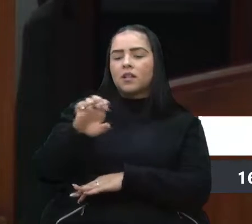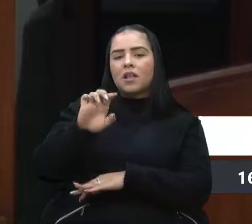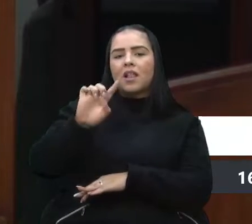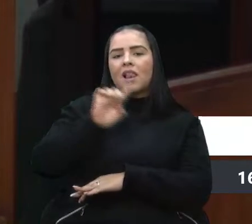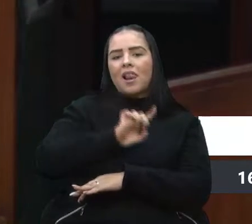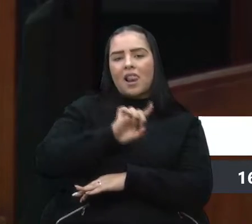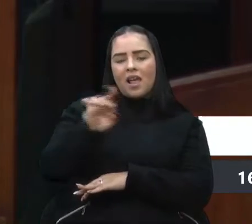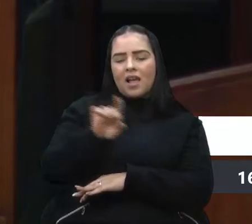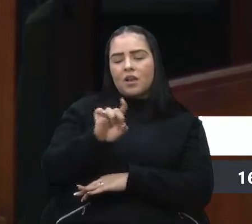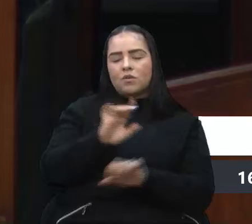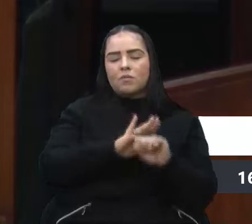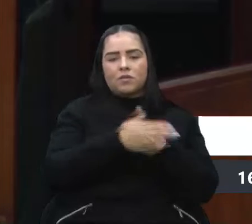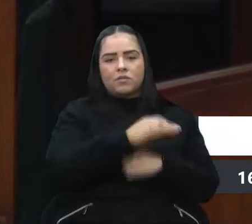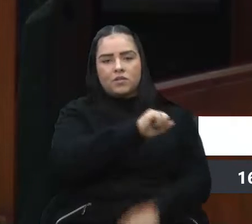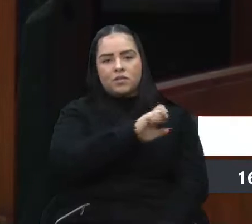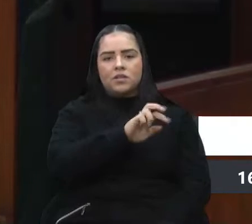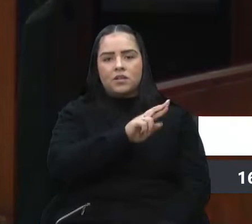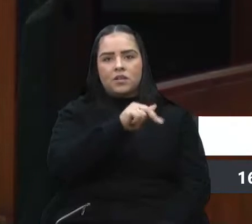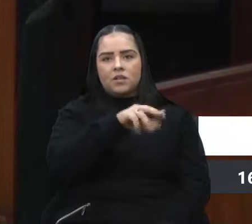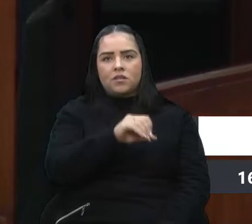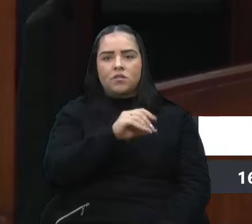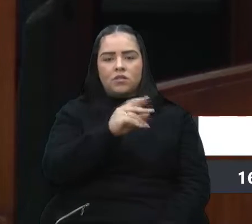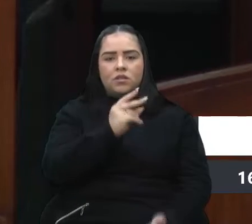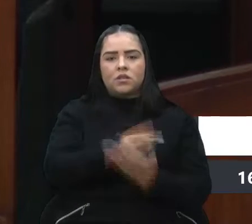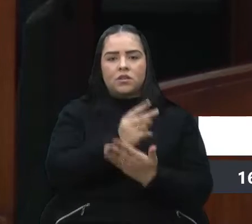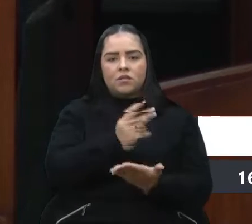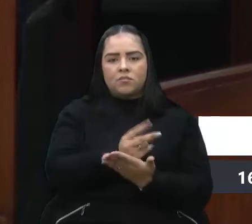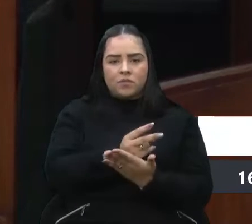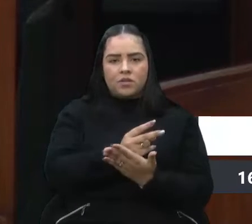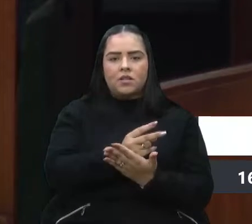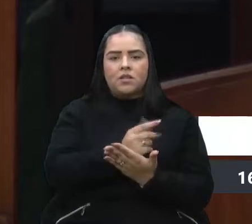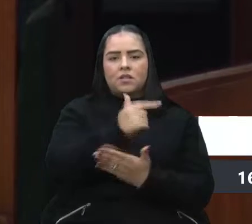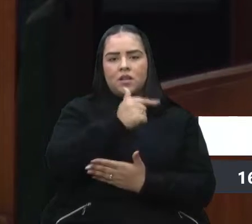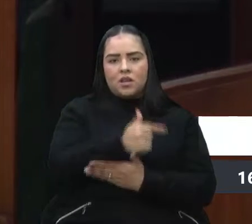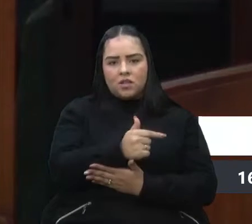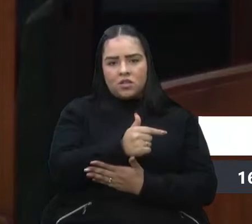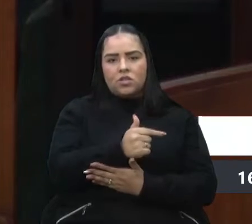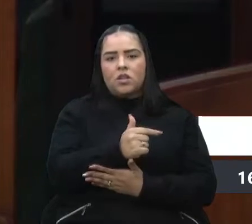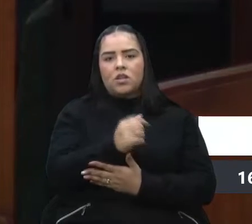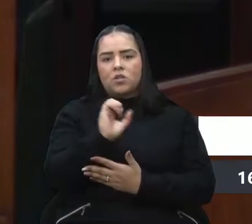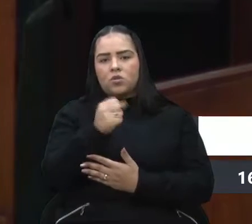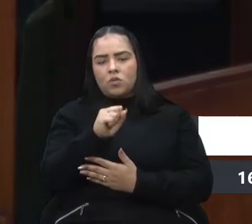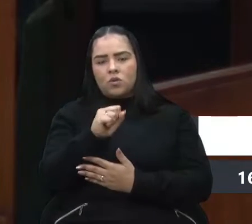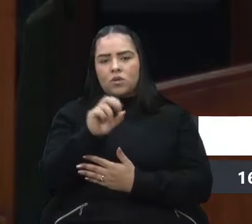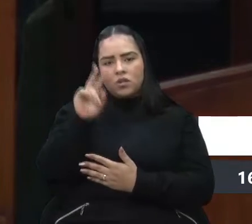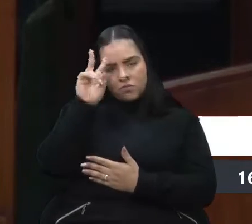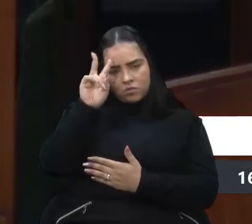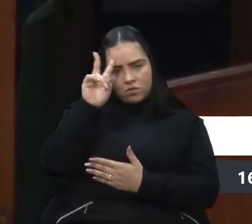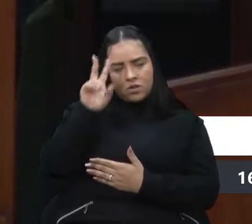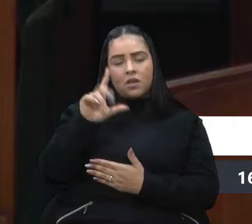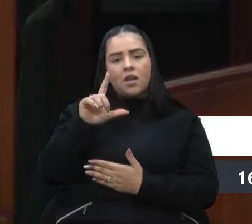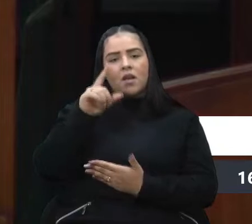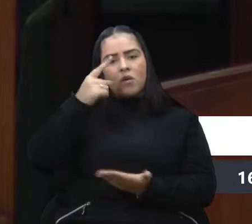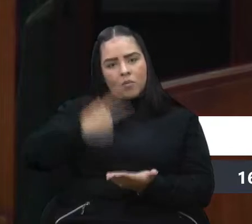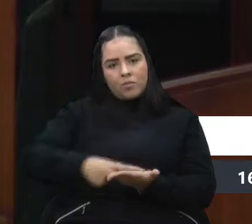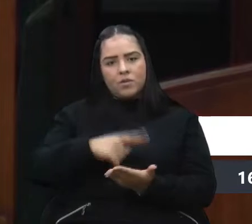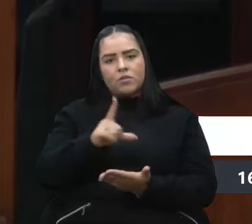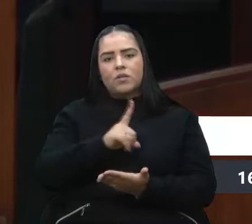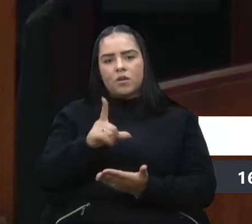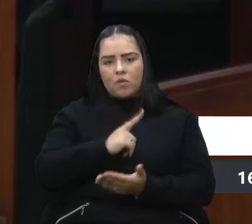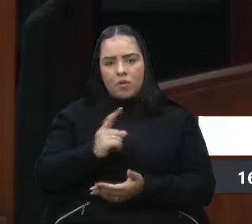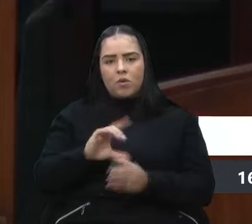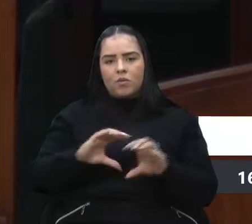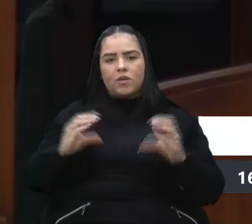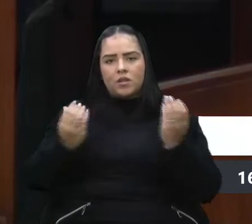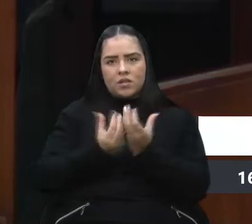quinta-feiras, das 19 às 20 horas, um compromisso que tenho com a comunidade daquela região. E,